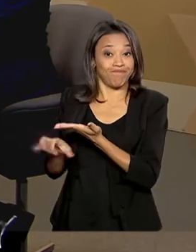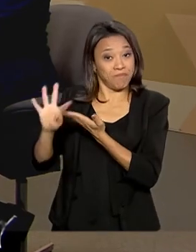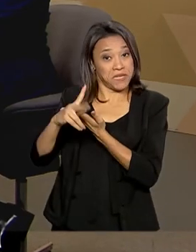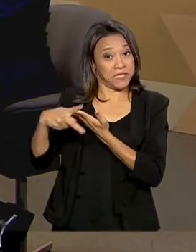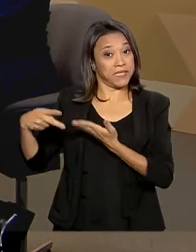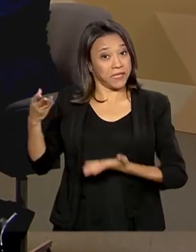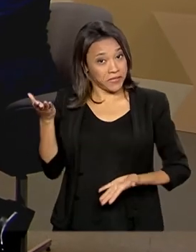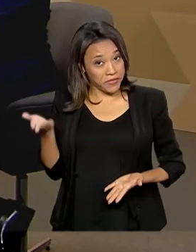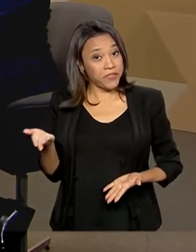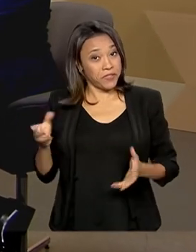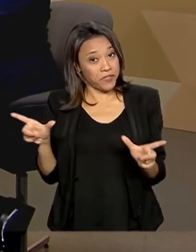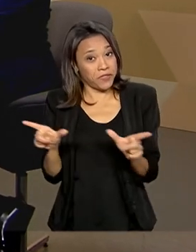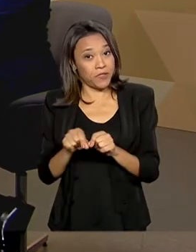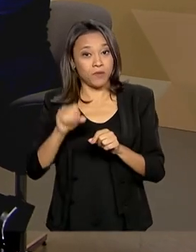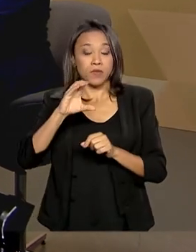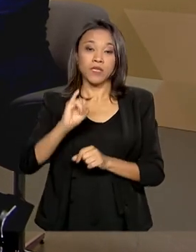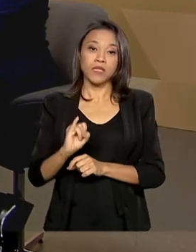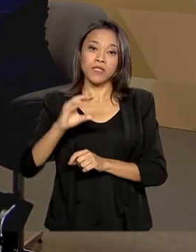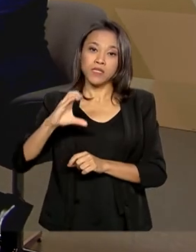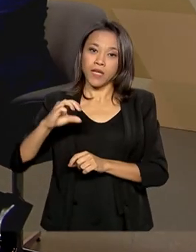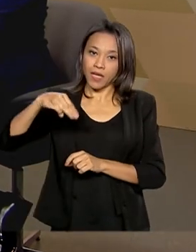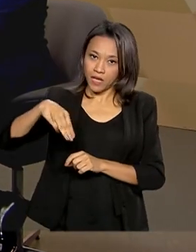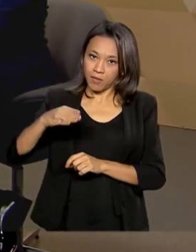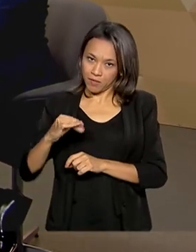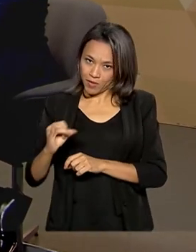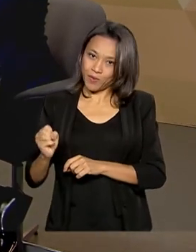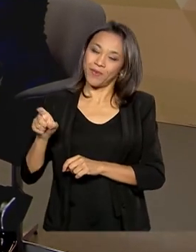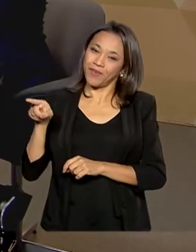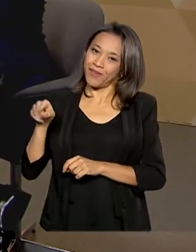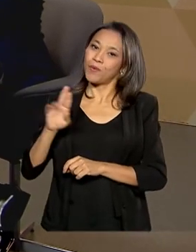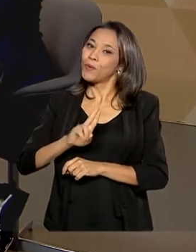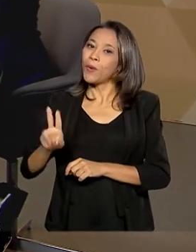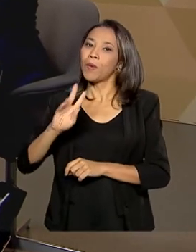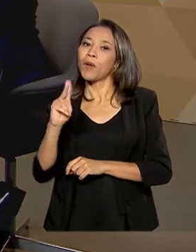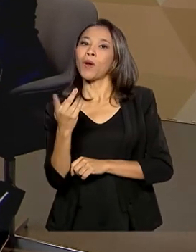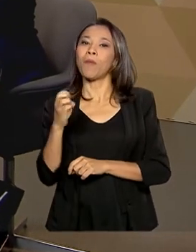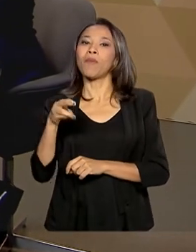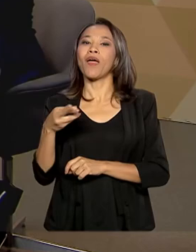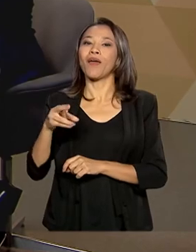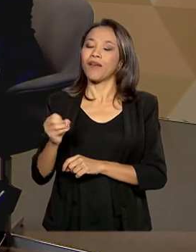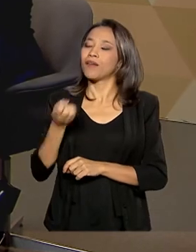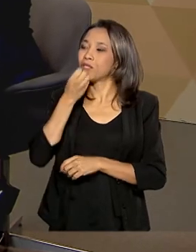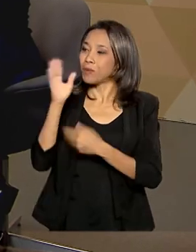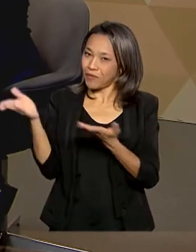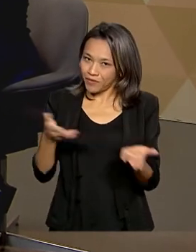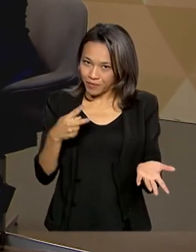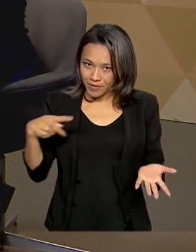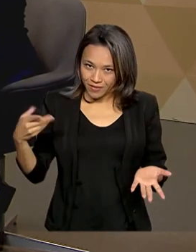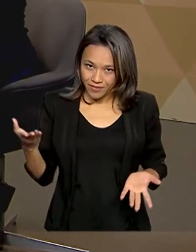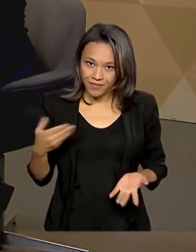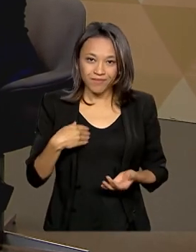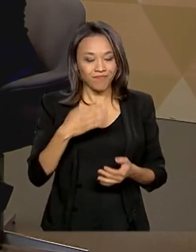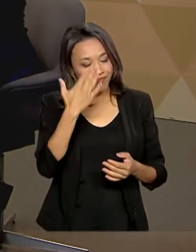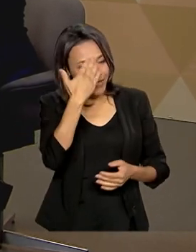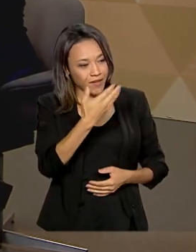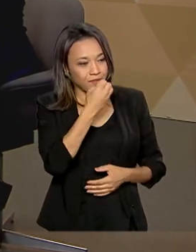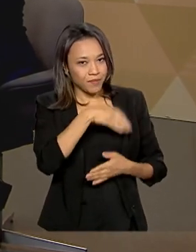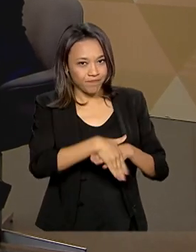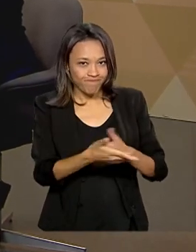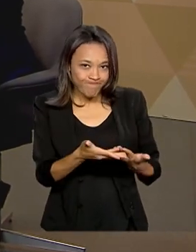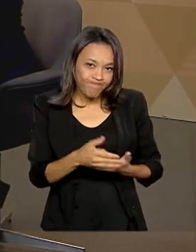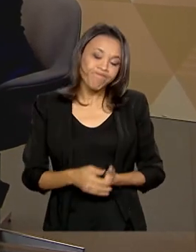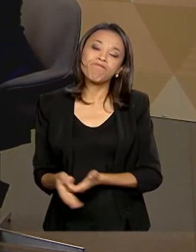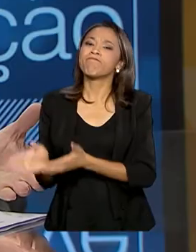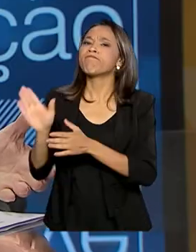ICMBio, Homero Serqueira. Seja muito bem-vindo aqui ao Brasil em Pauta, presidente. Obrigado, boa noite. O